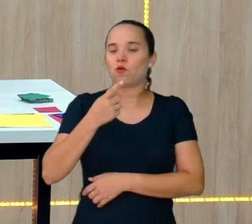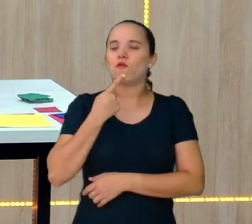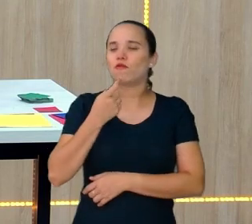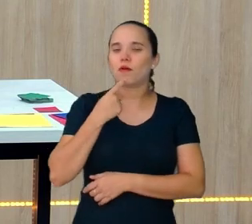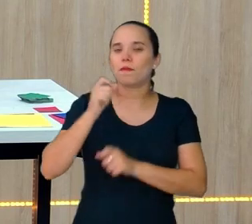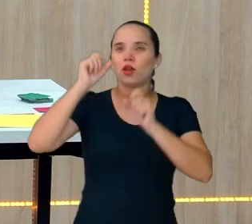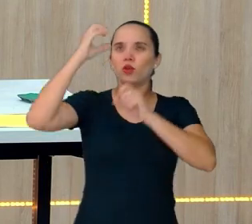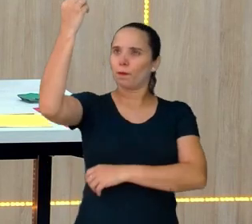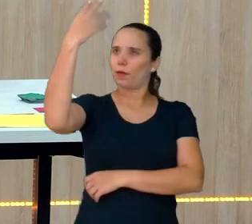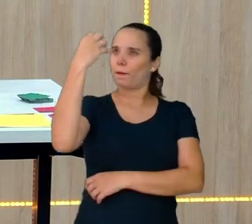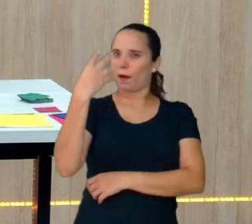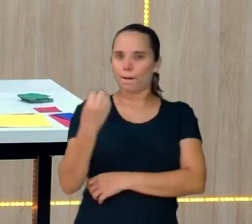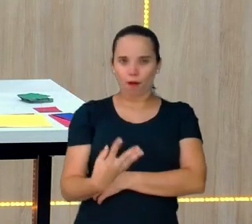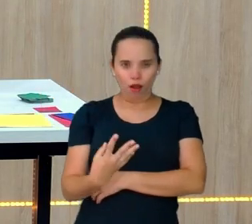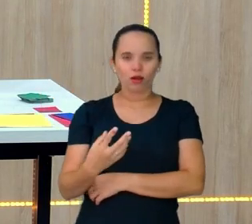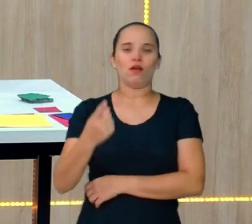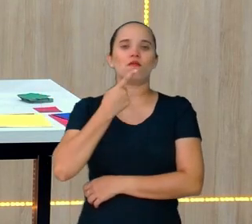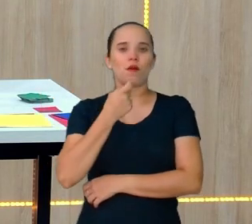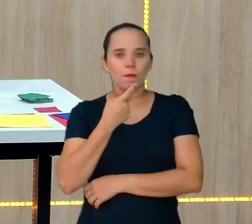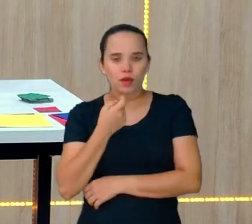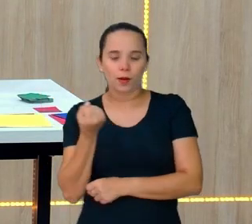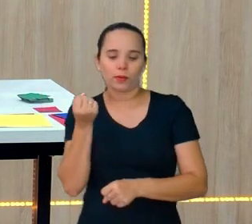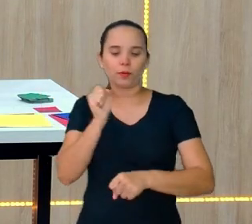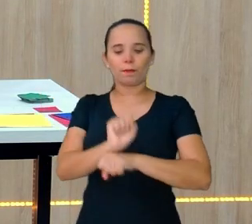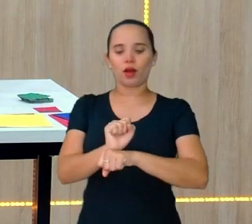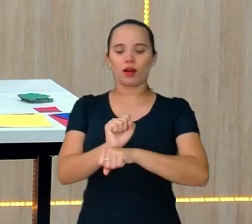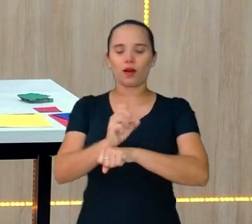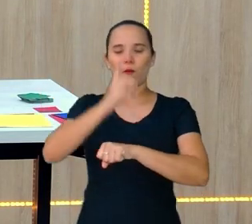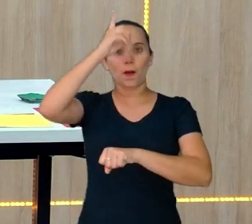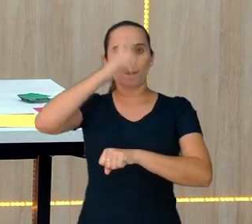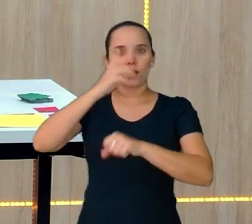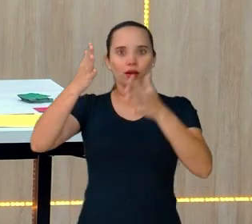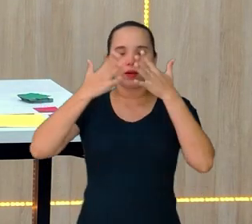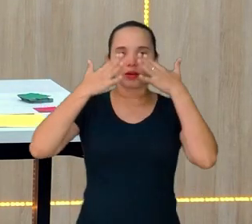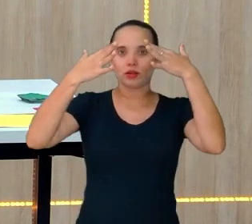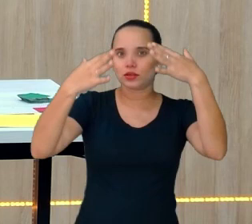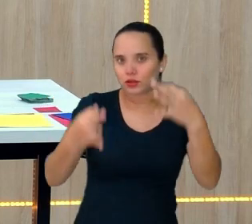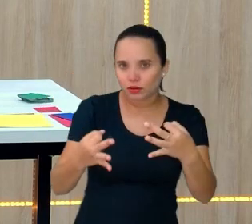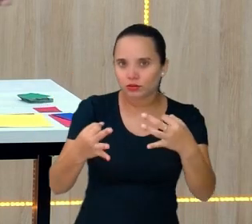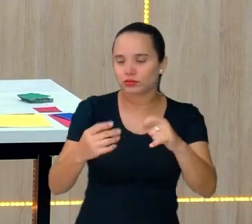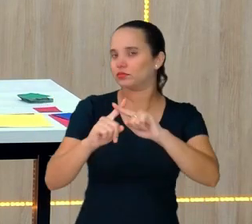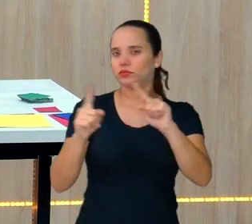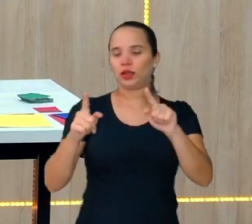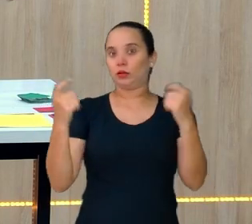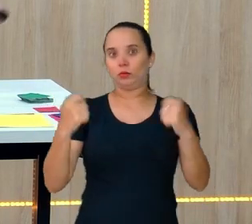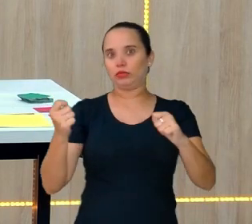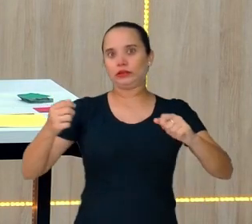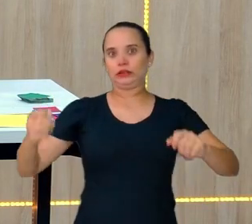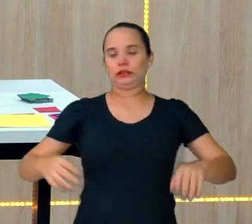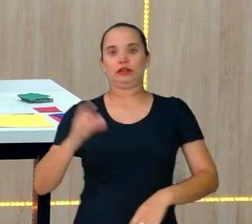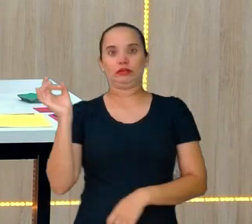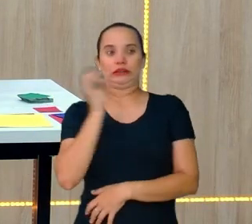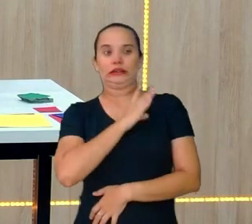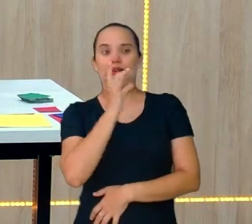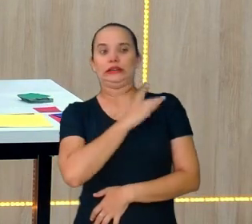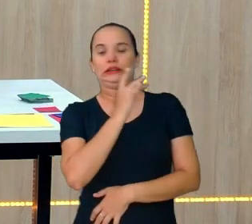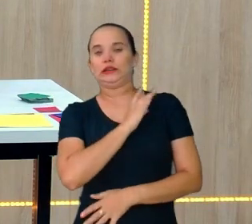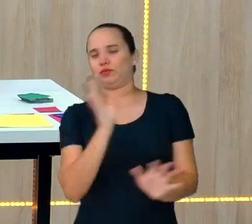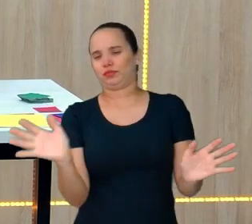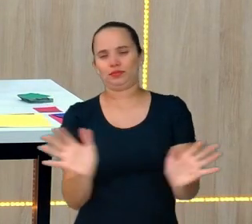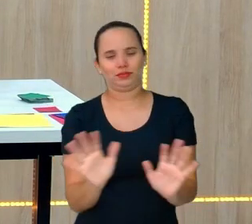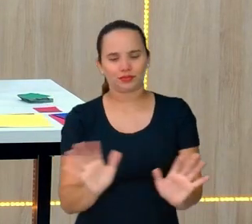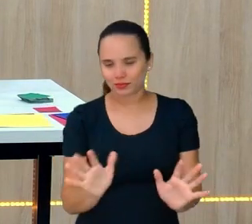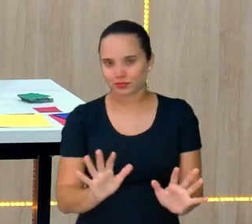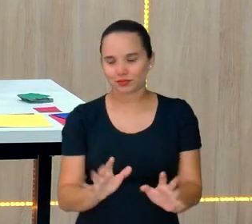escrito, o que está pedindo. Não se apavora. Porque não é bicho de sete cabeças. E